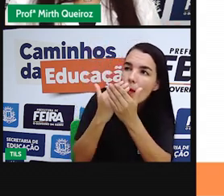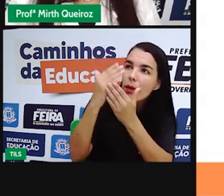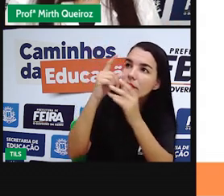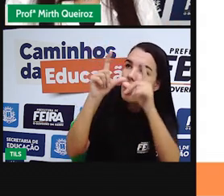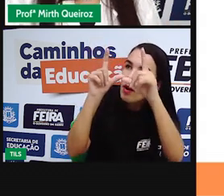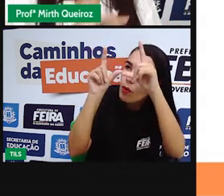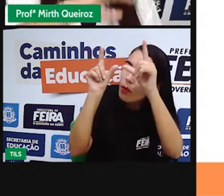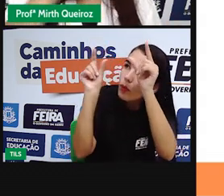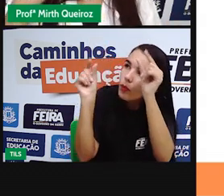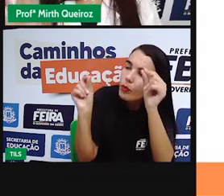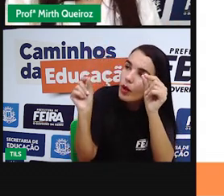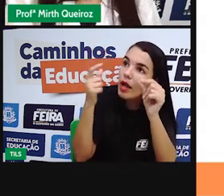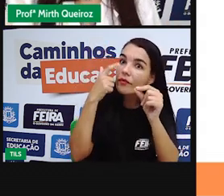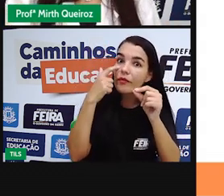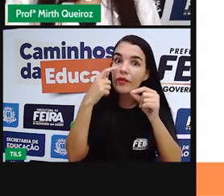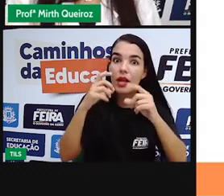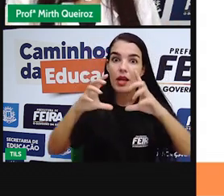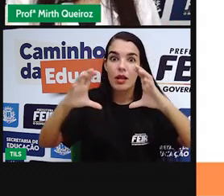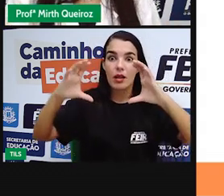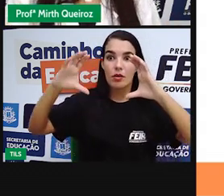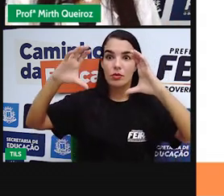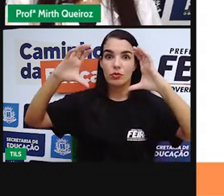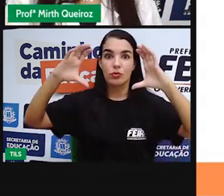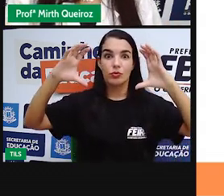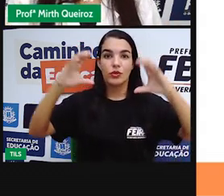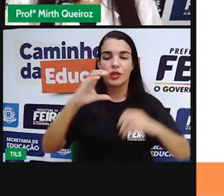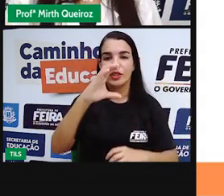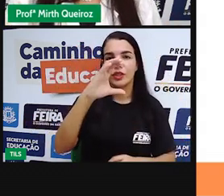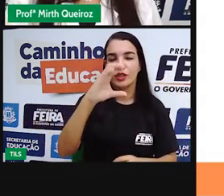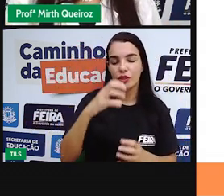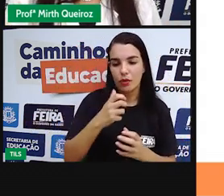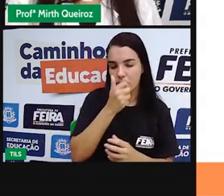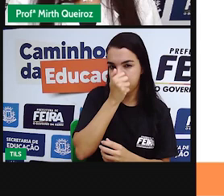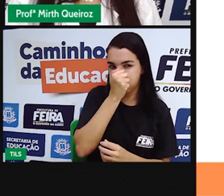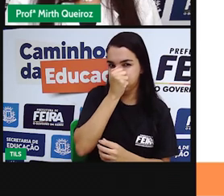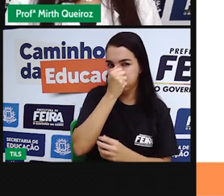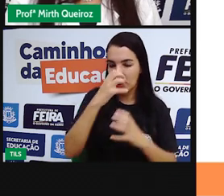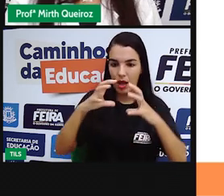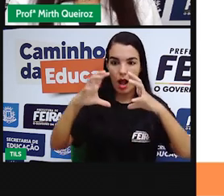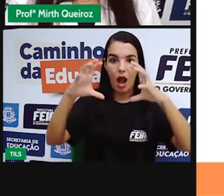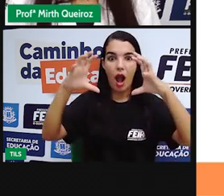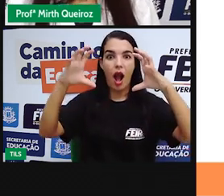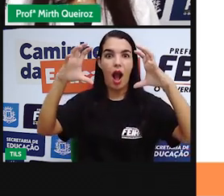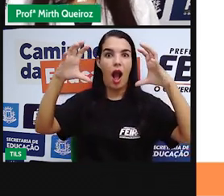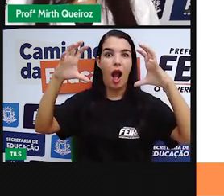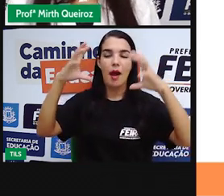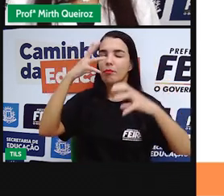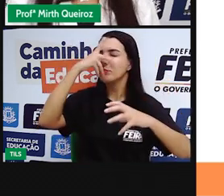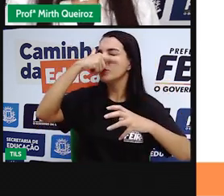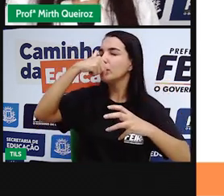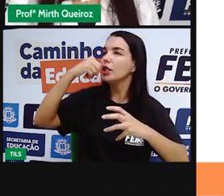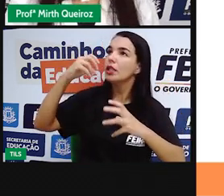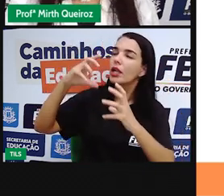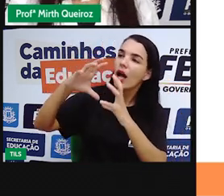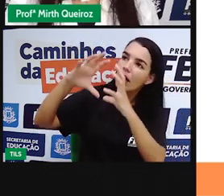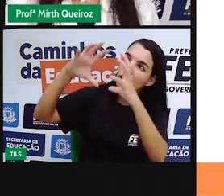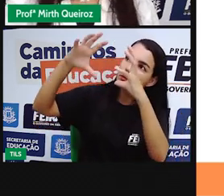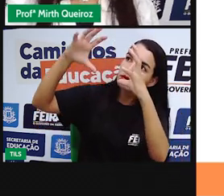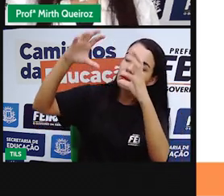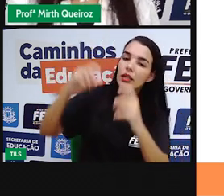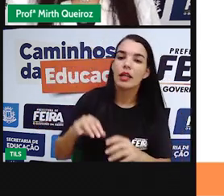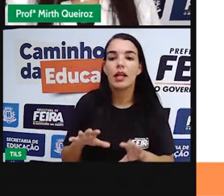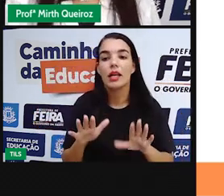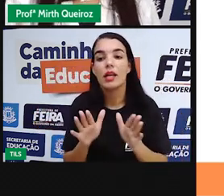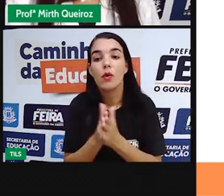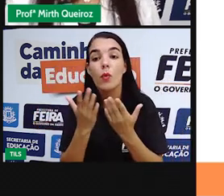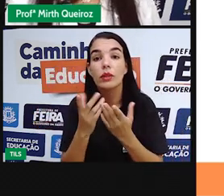consegue ver ela no total ali no céu. E o quarto de Minguante ou Lua Minguante, que é quando ela começa a